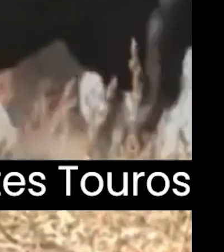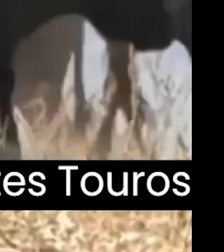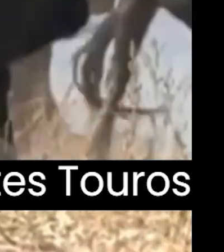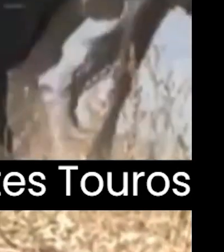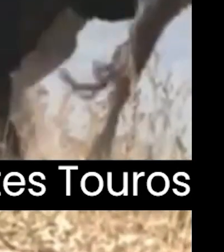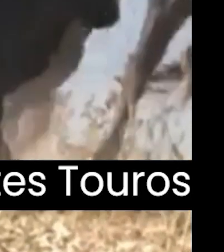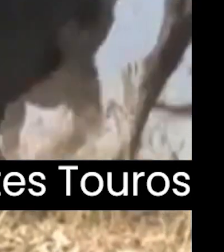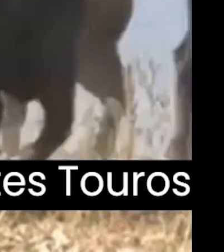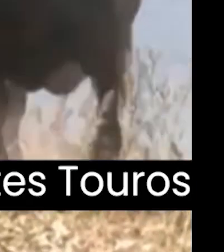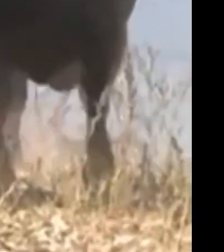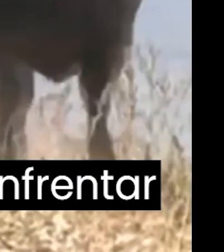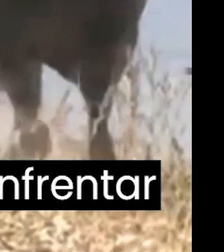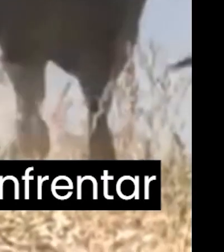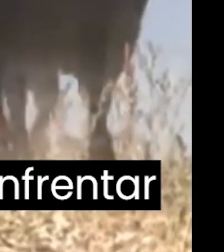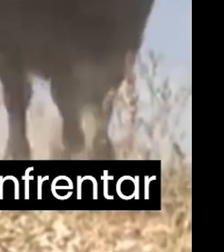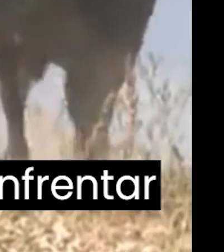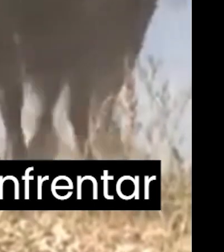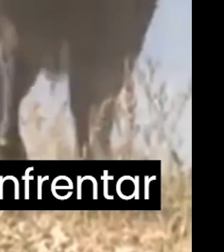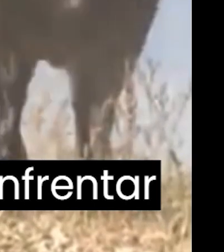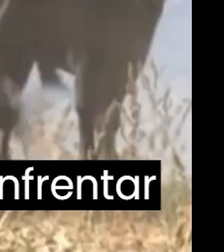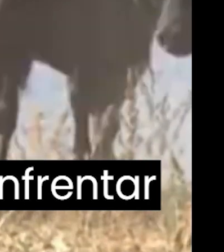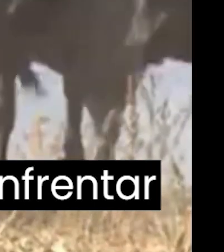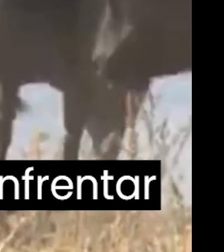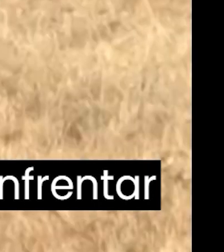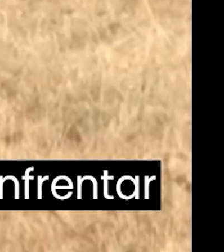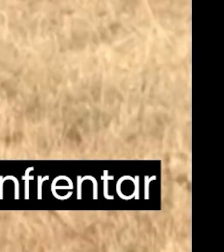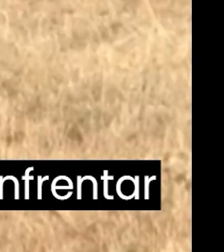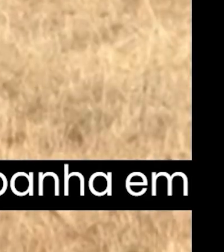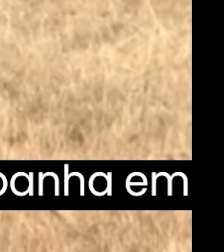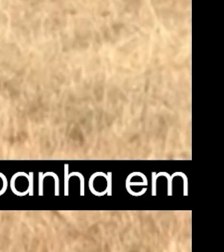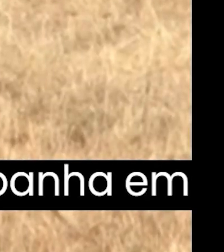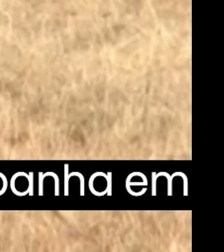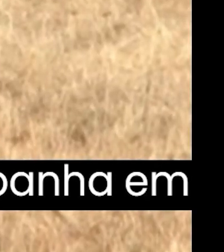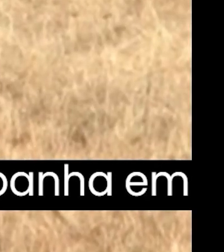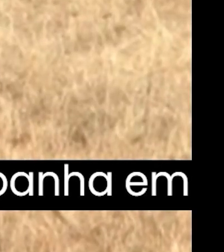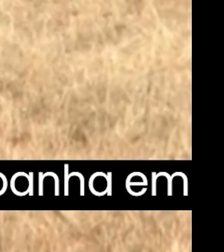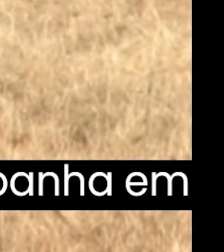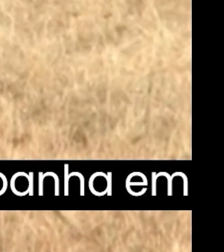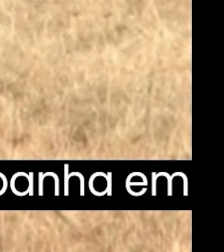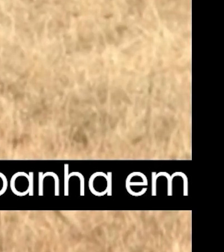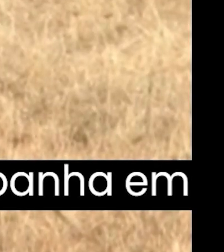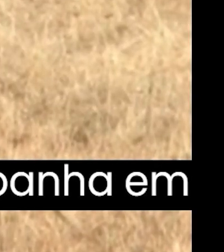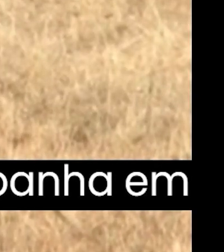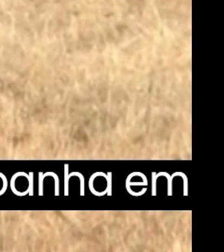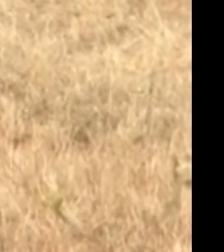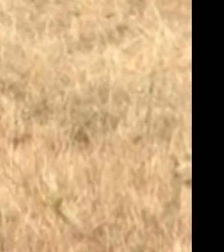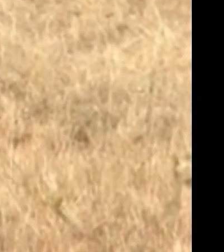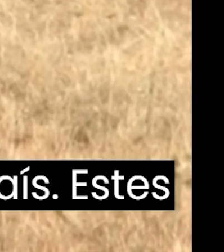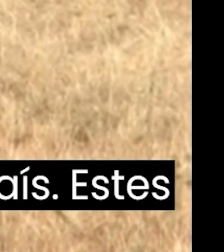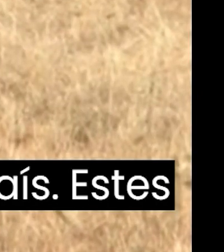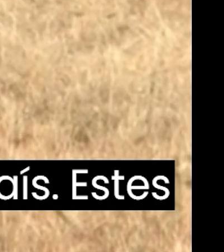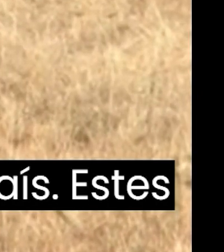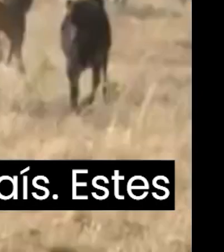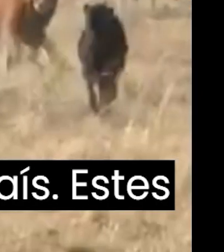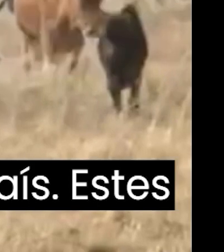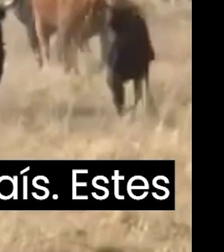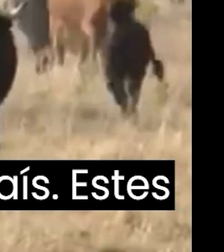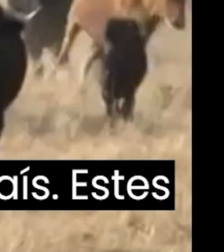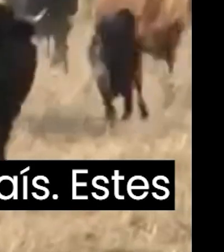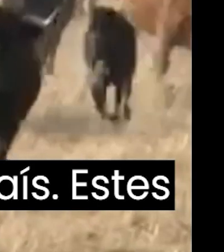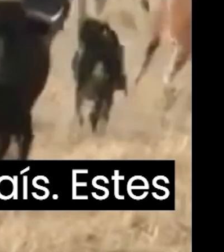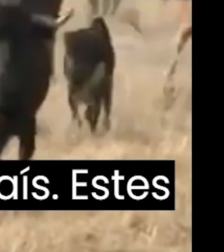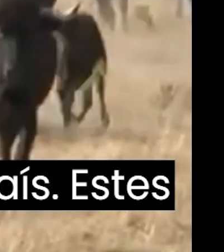de idade estes touros já pesam meia tonelada e irão enfrentar os toureiros mais famosos da espanha em uma das maiores